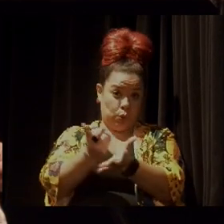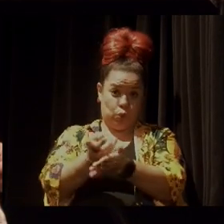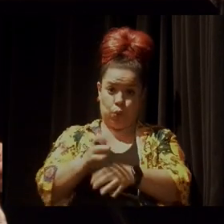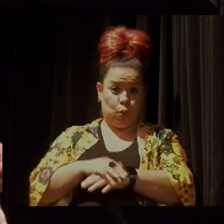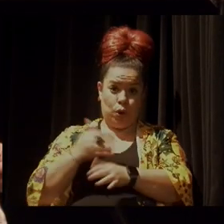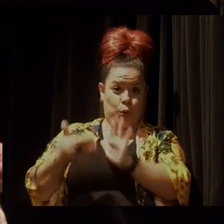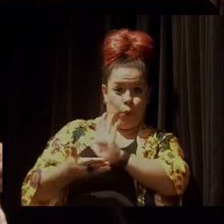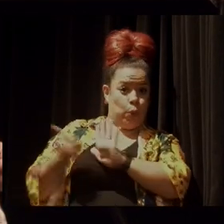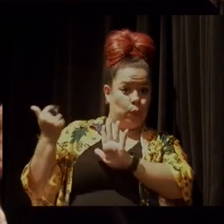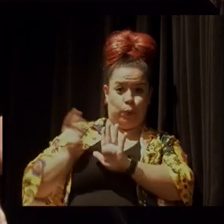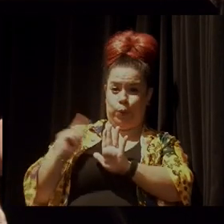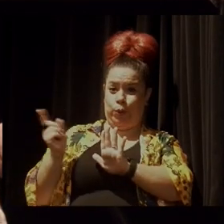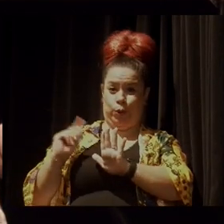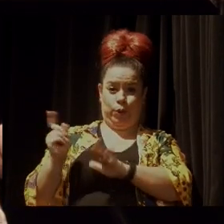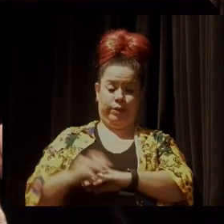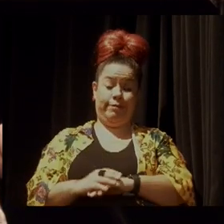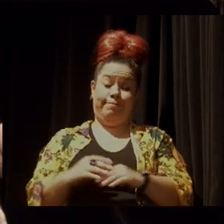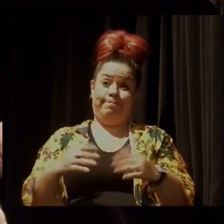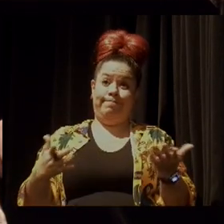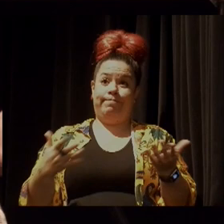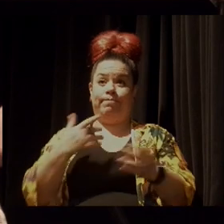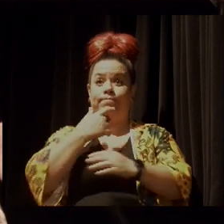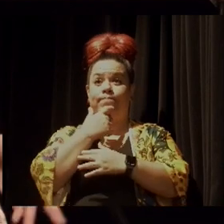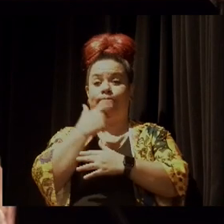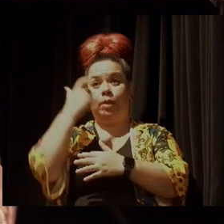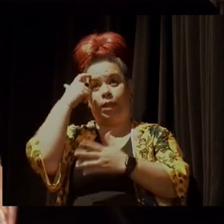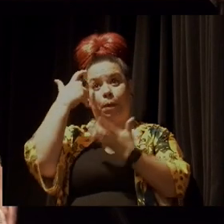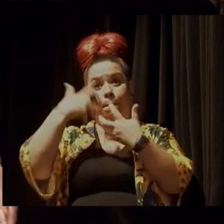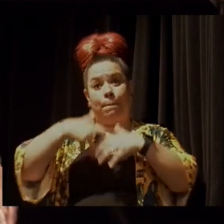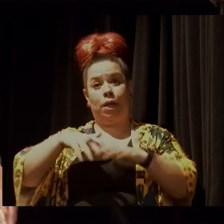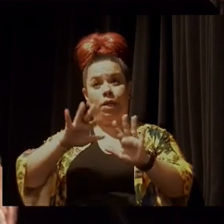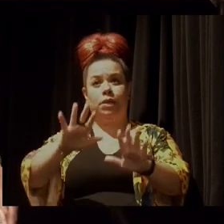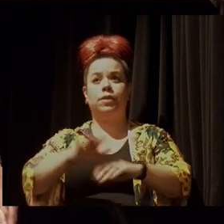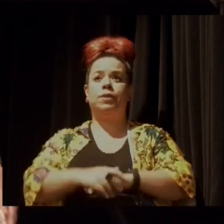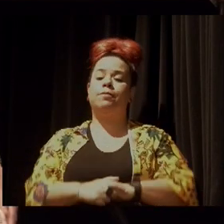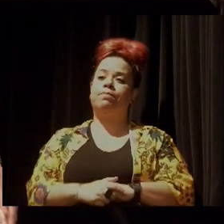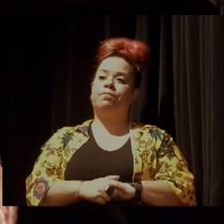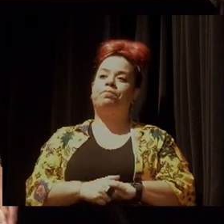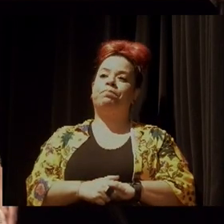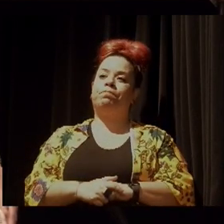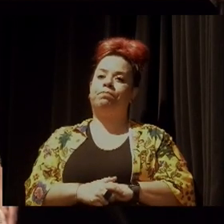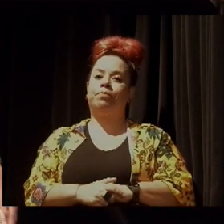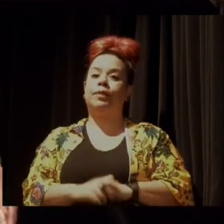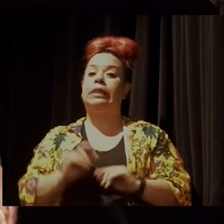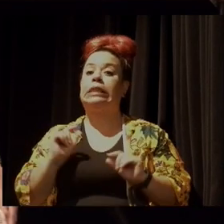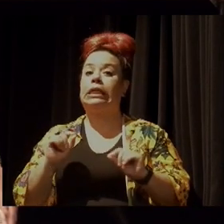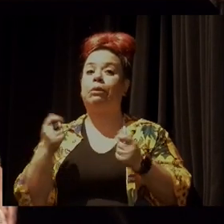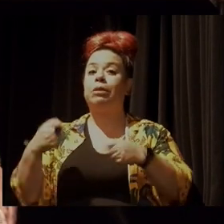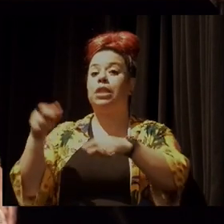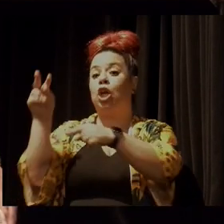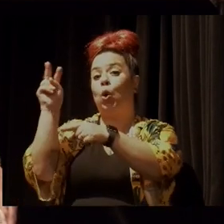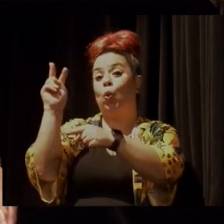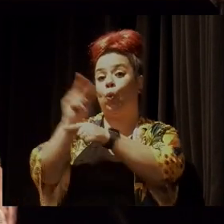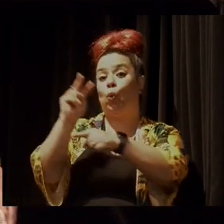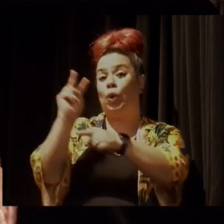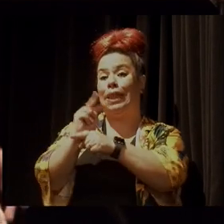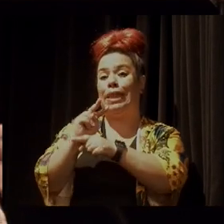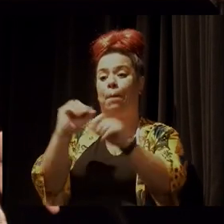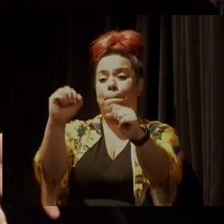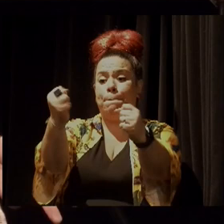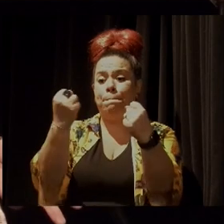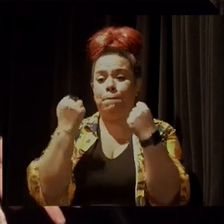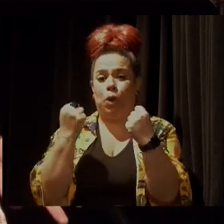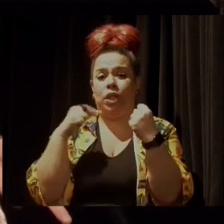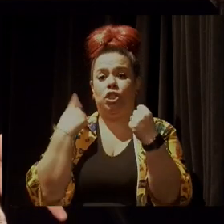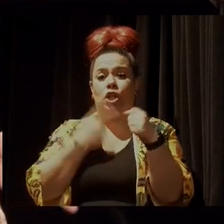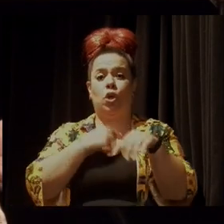Então, o que nos faz pensar que quem deveria guardar, cuidar, resguardar da nossa Constituição, na